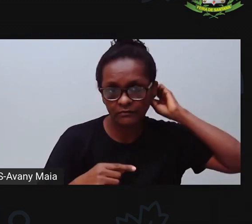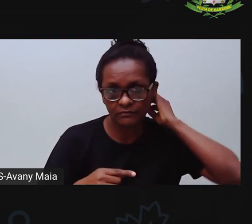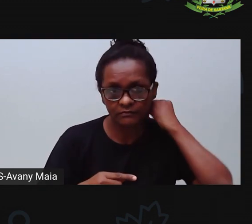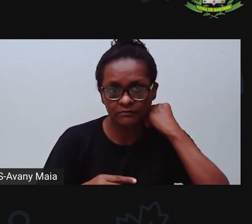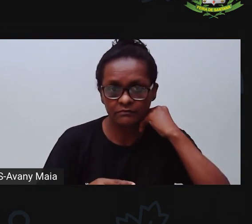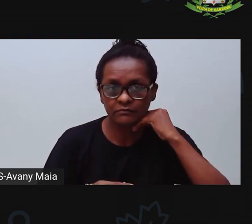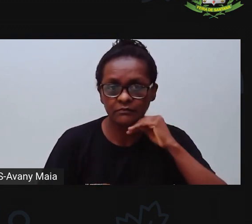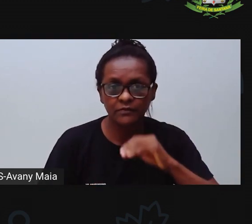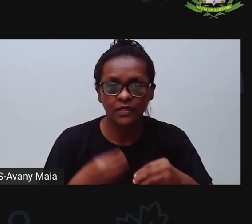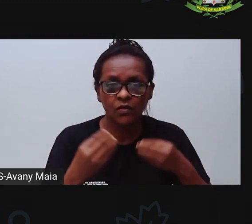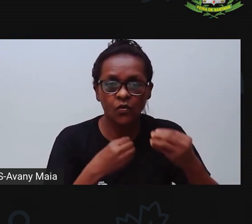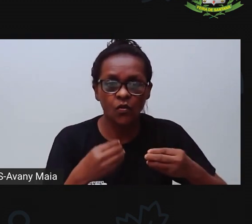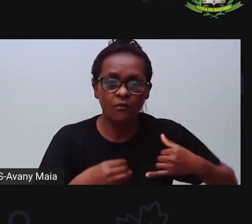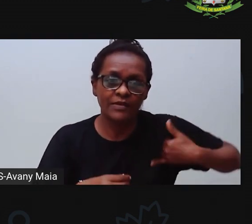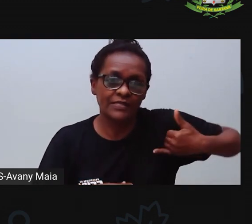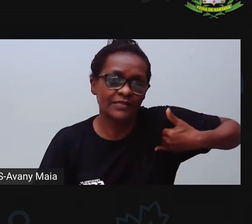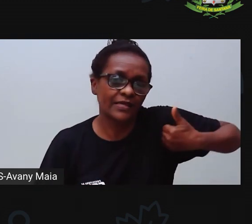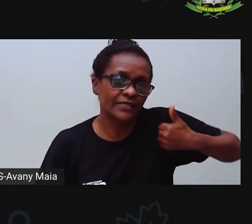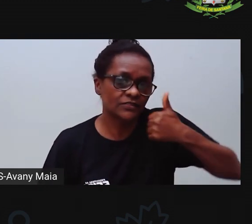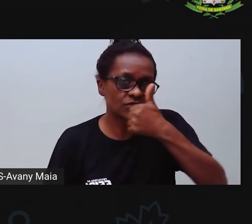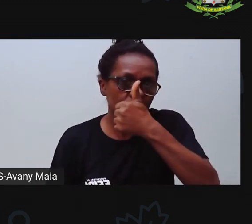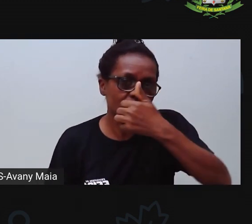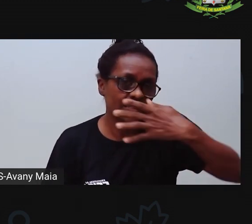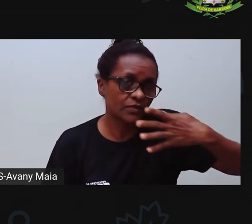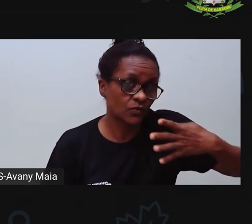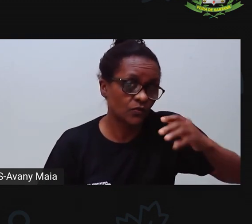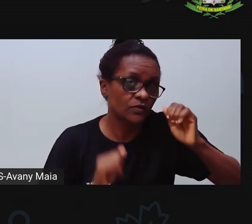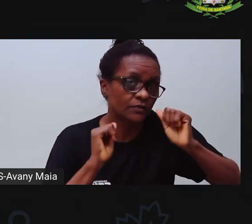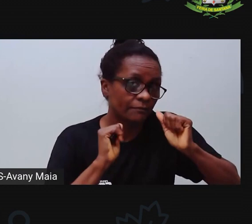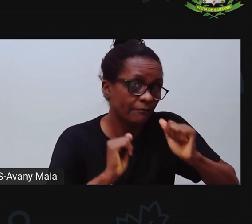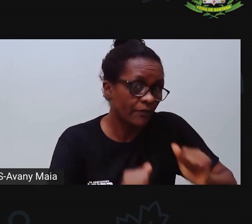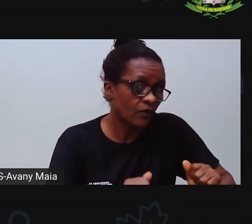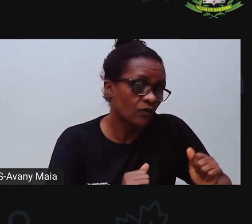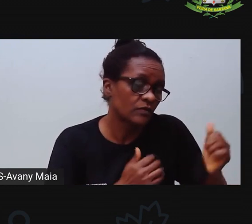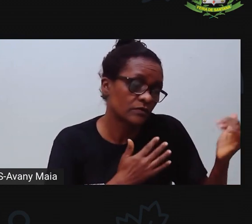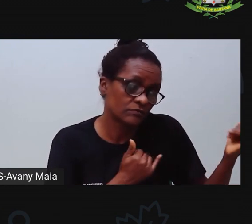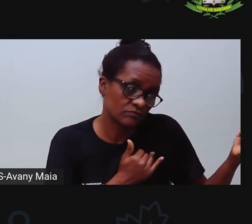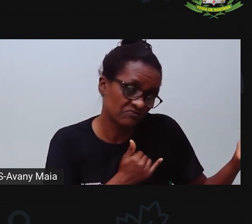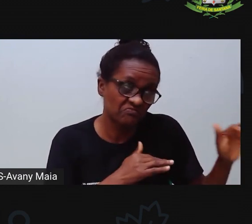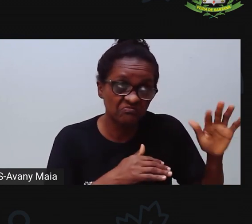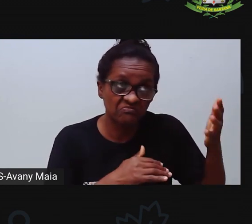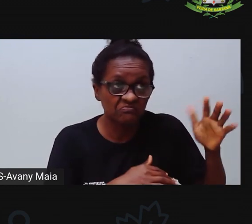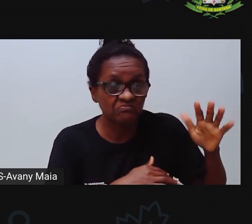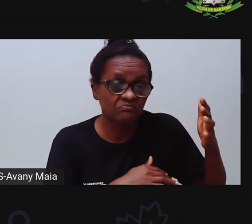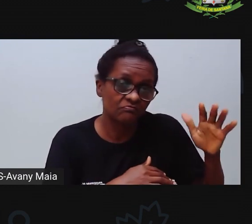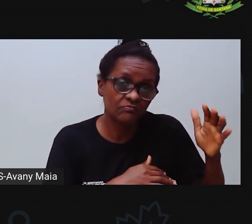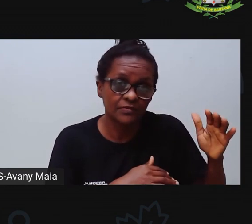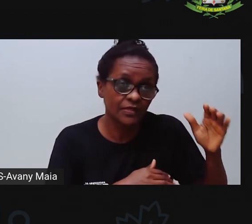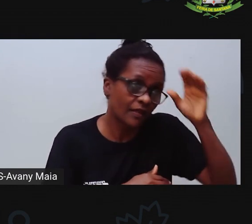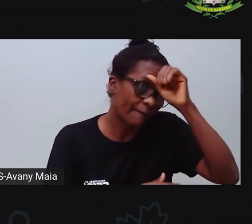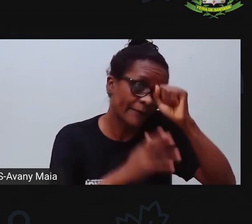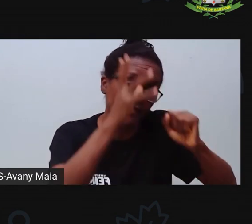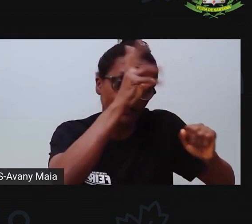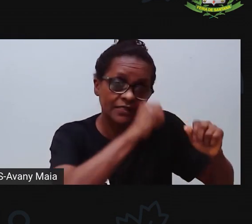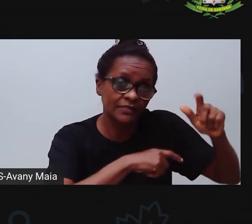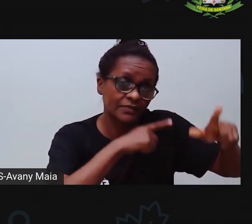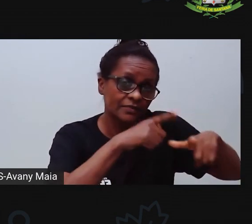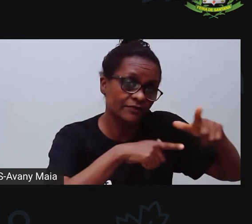Tem uma idade a partir dos 14 anos. Que os adolescentes, eles podem estagiar em alguns lugares.